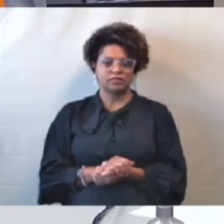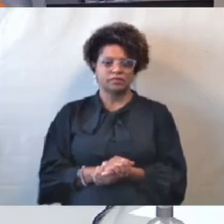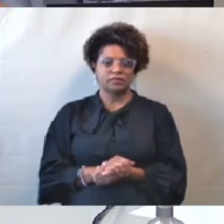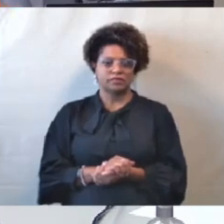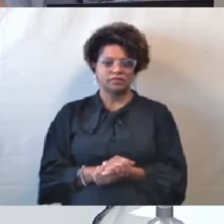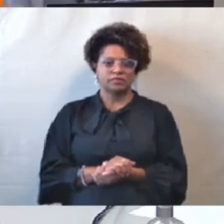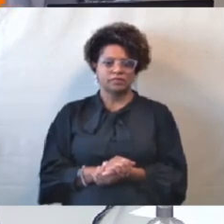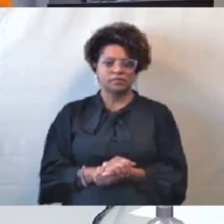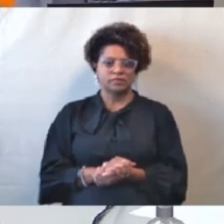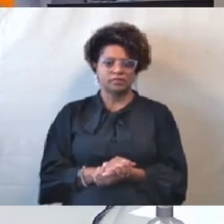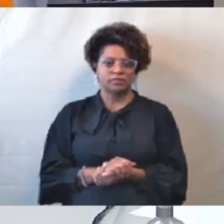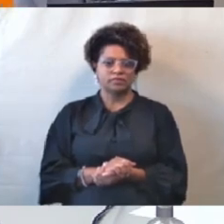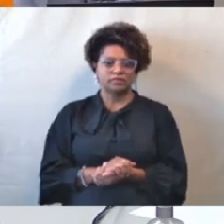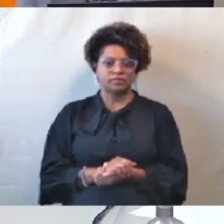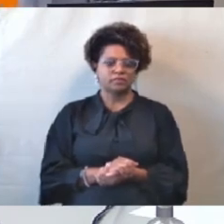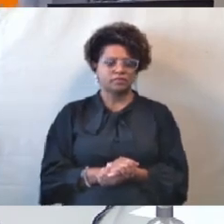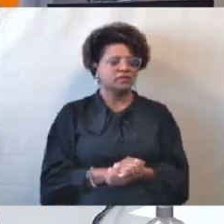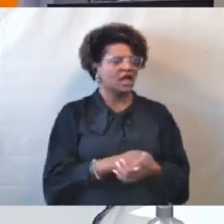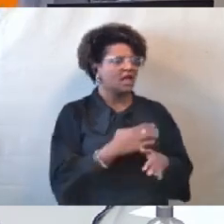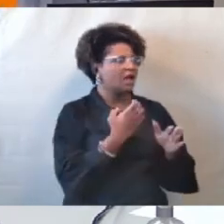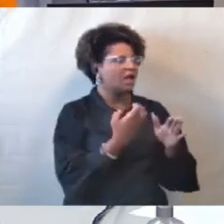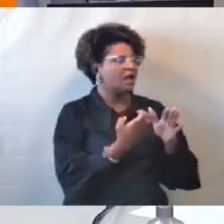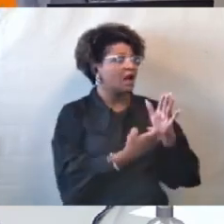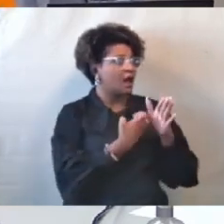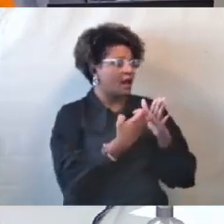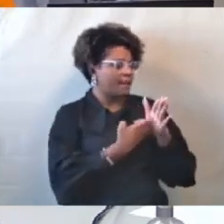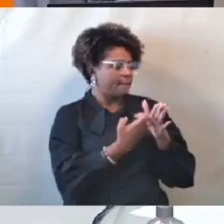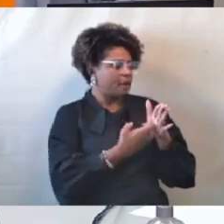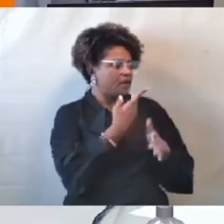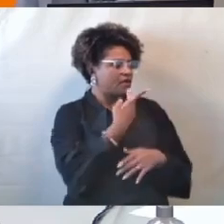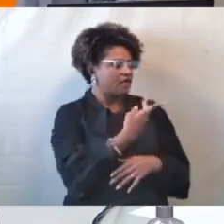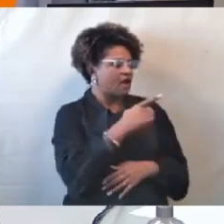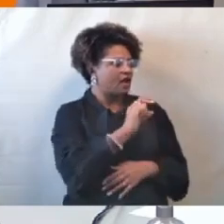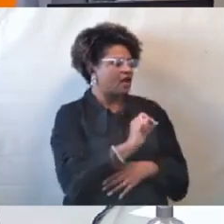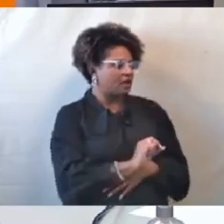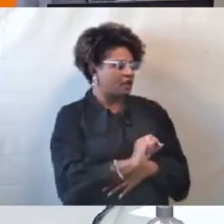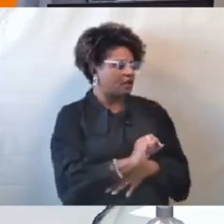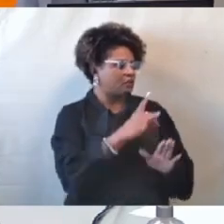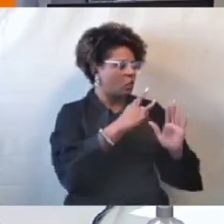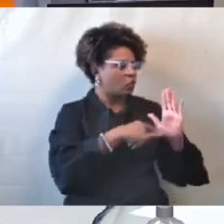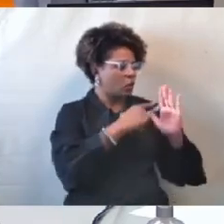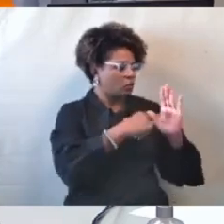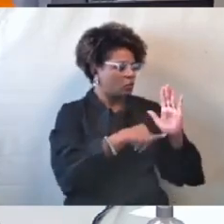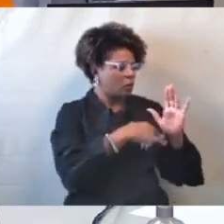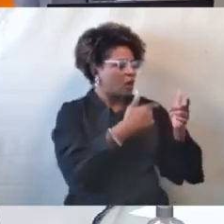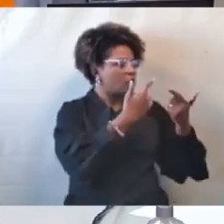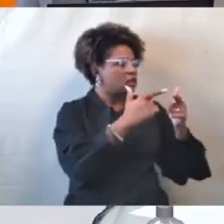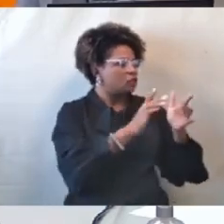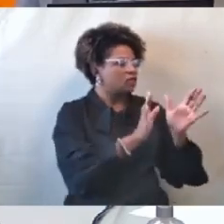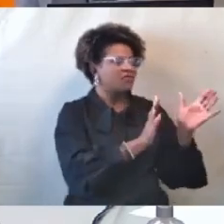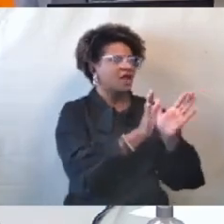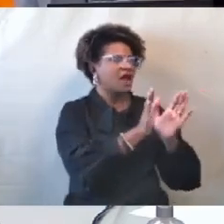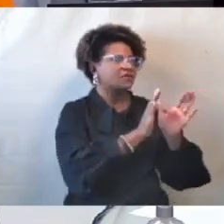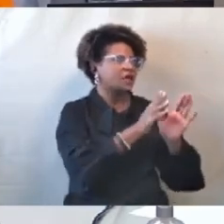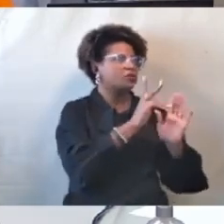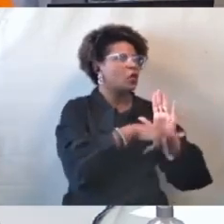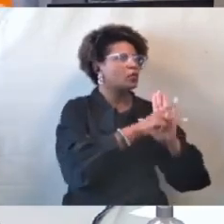O consórcio afirma documentalmente que não teve acesso ao projeto básico.